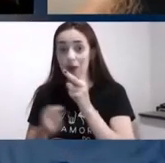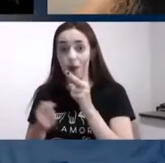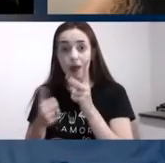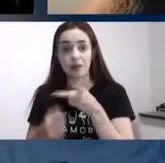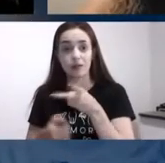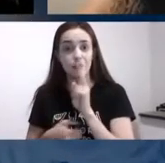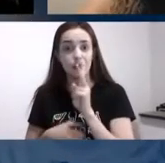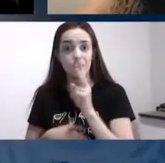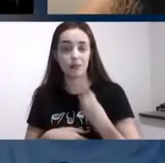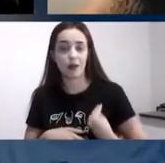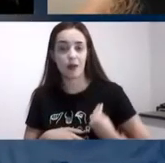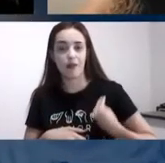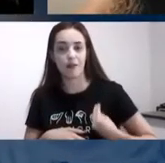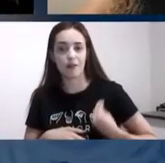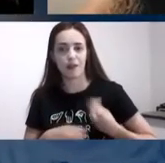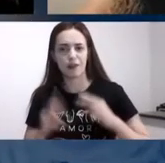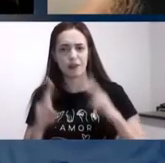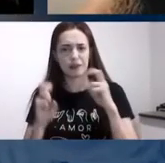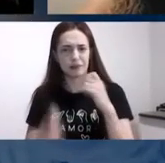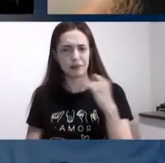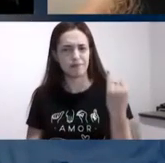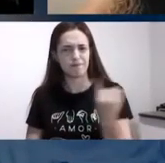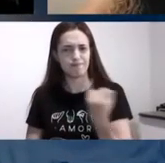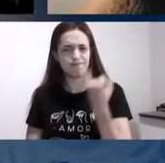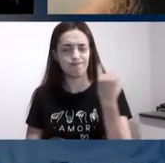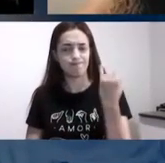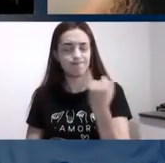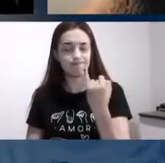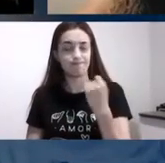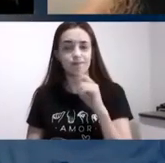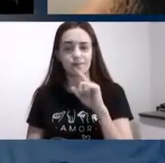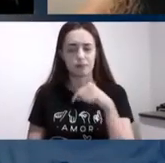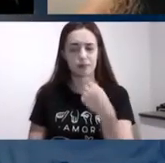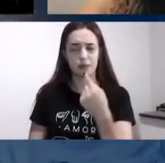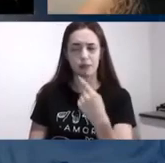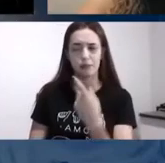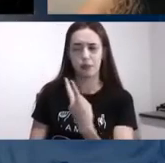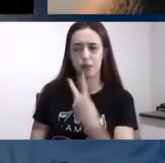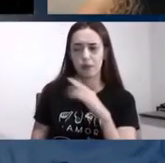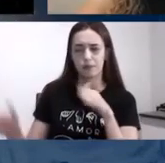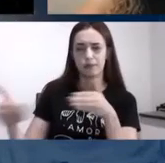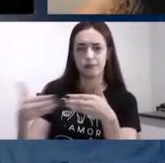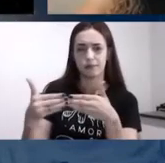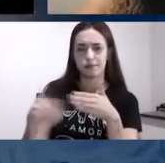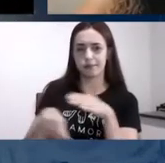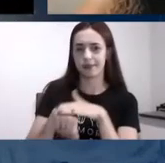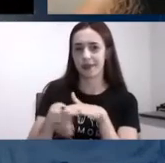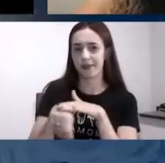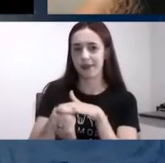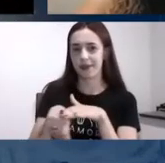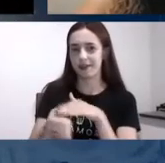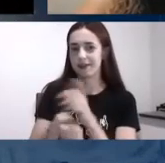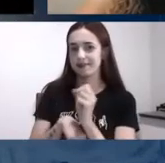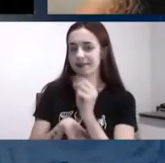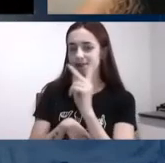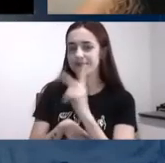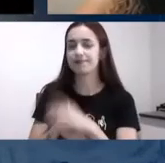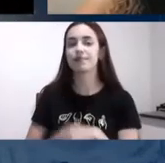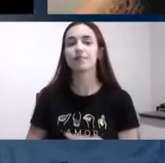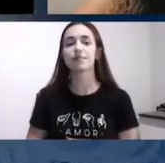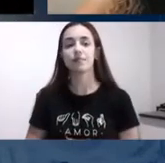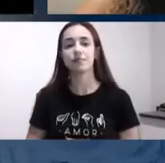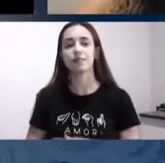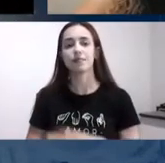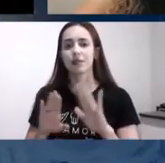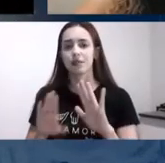importante e eu gostaria que você depois não é uma recompensa interna eu sei disso externa mas eu gostaria que você depois olhasse o